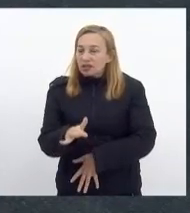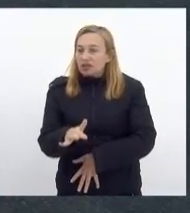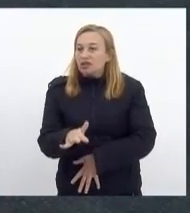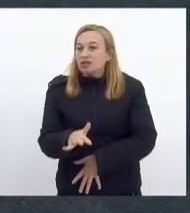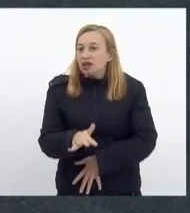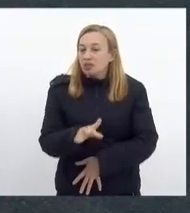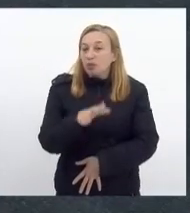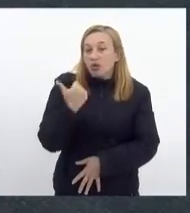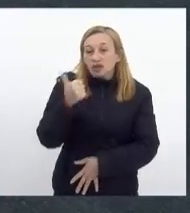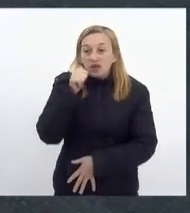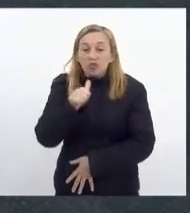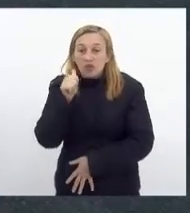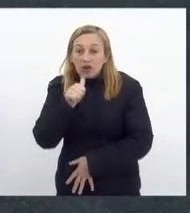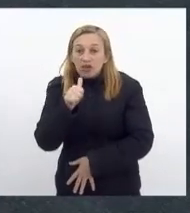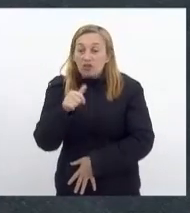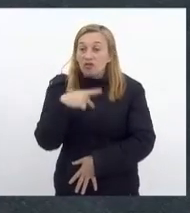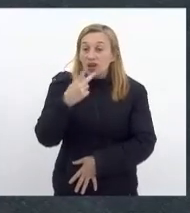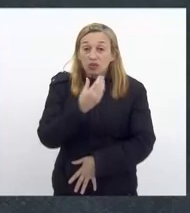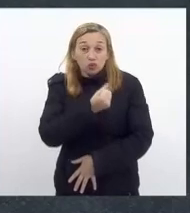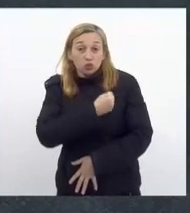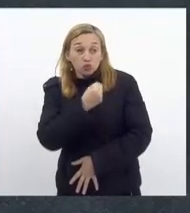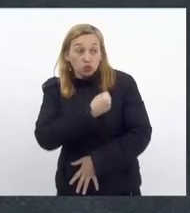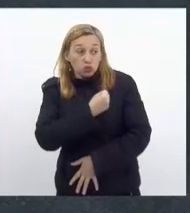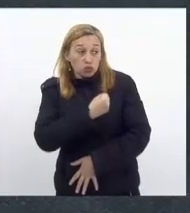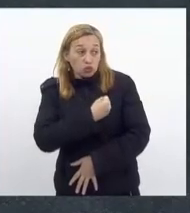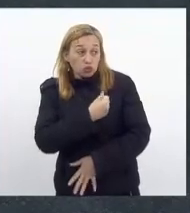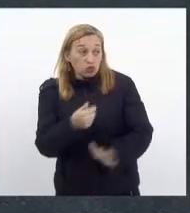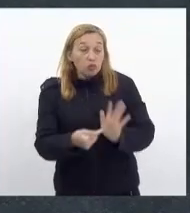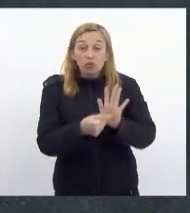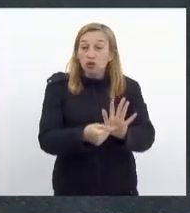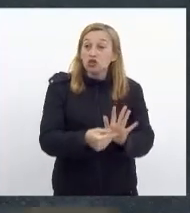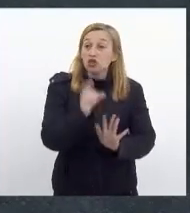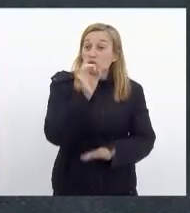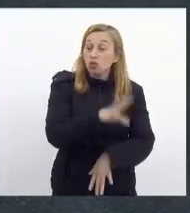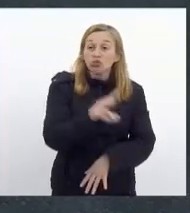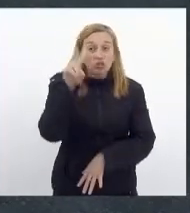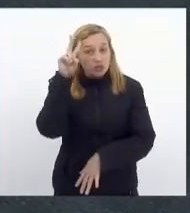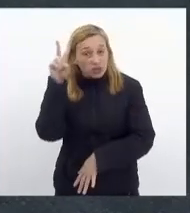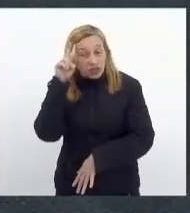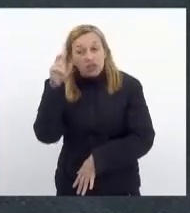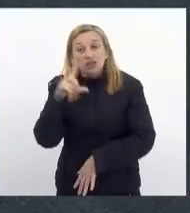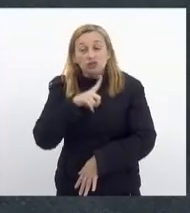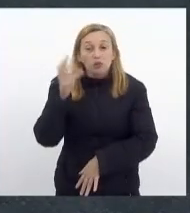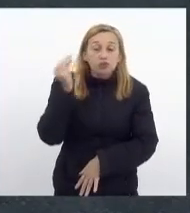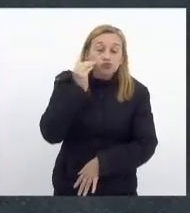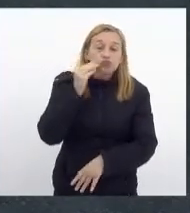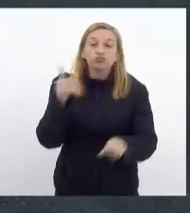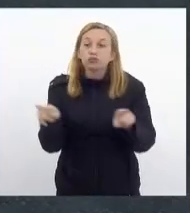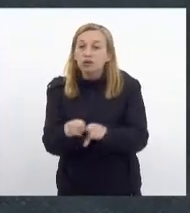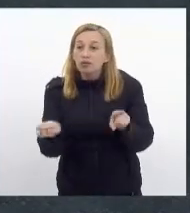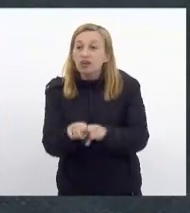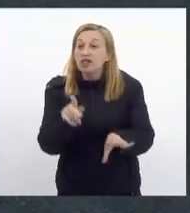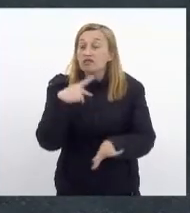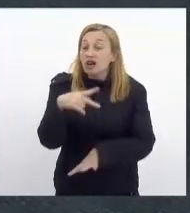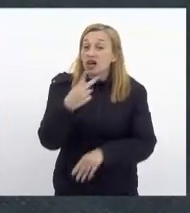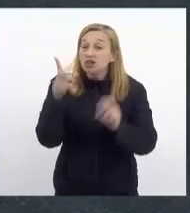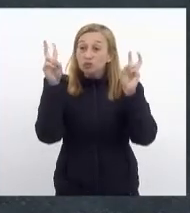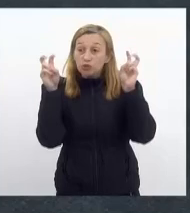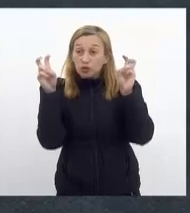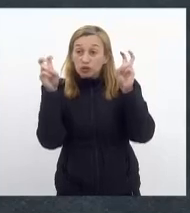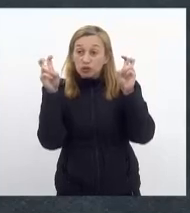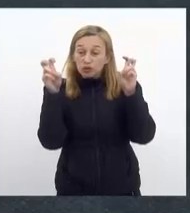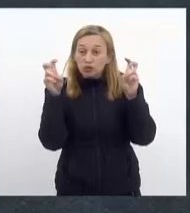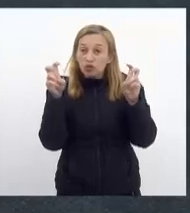do dossiê Muguer, que foi lançado na última segunda-feira, tivemos a oportunidade também de falar sobre a questão do